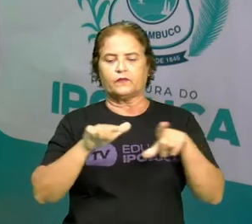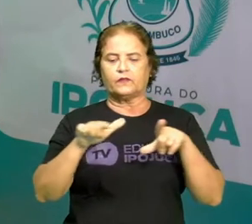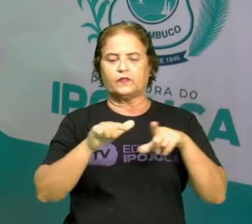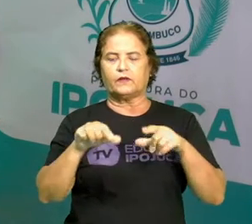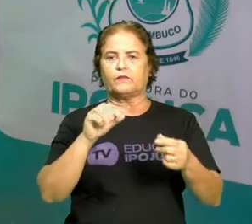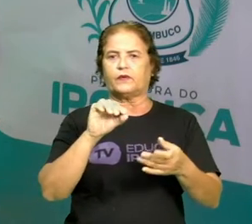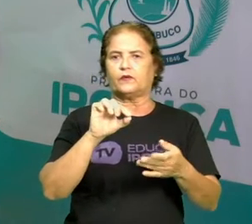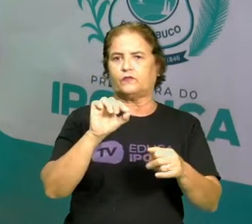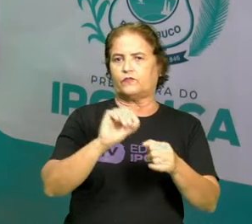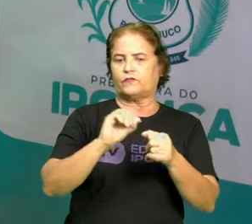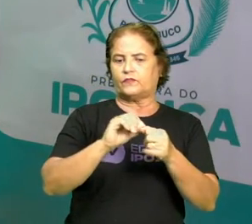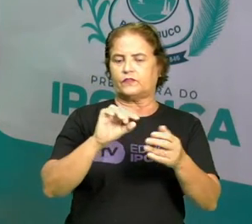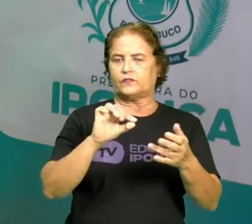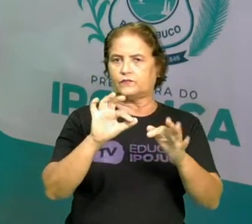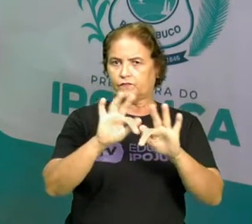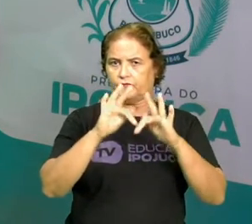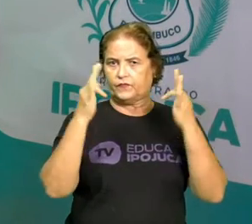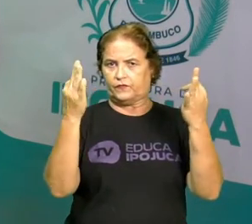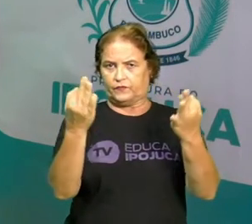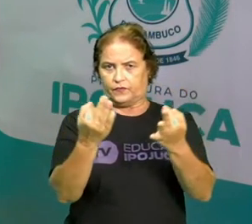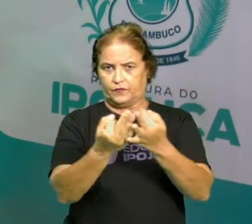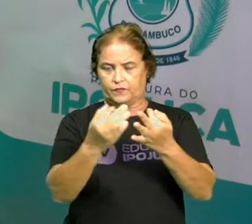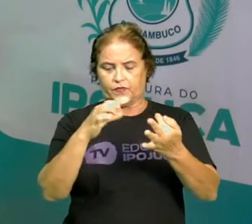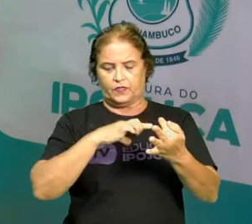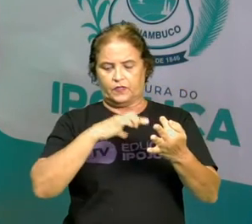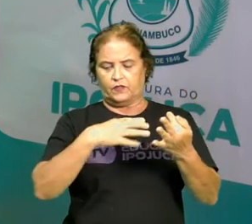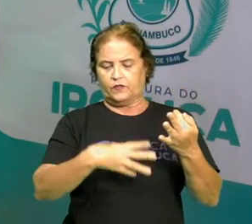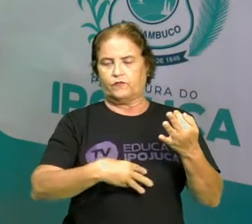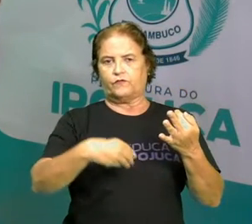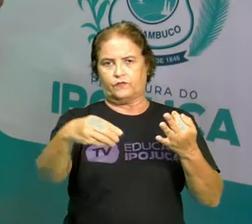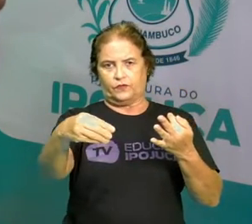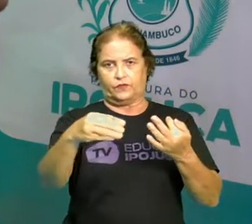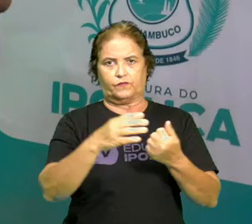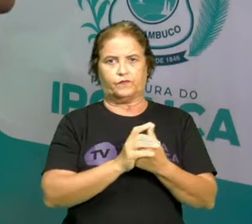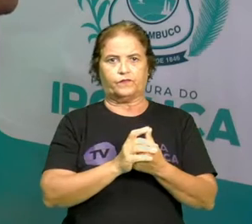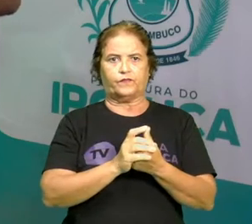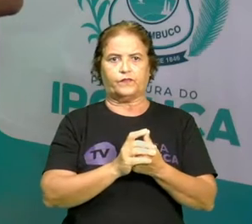a ter filhos. A construir a nossa própria família.